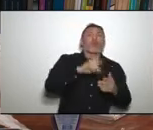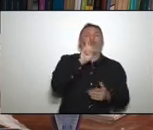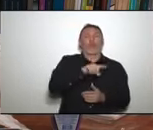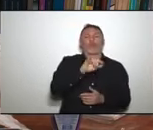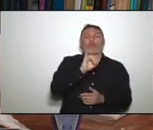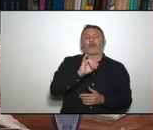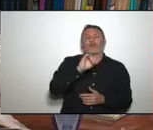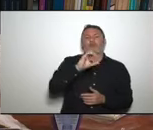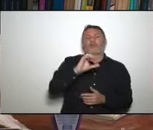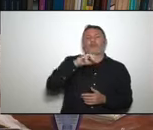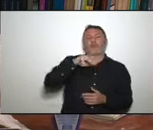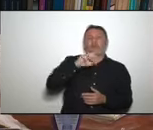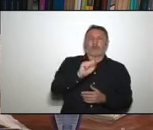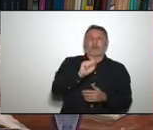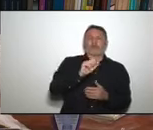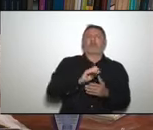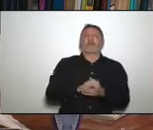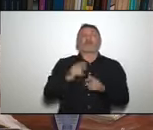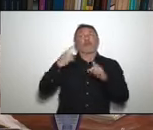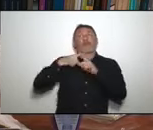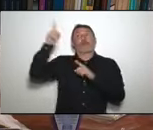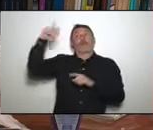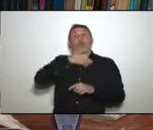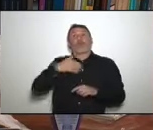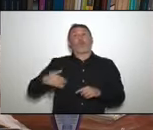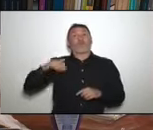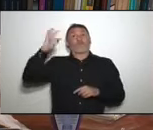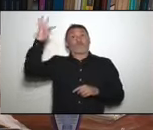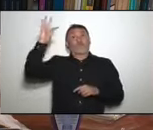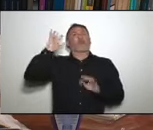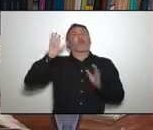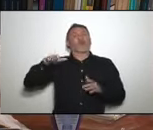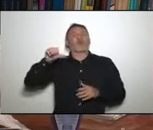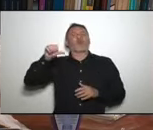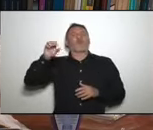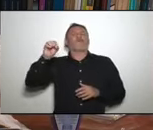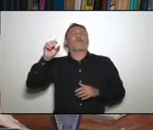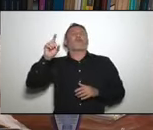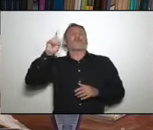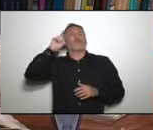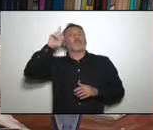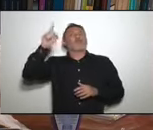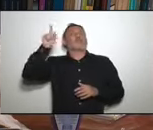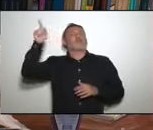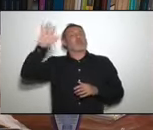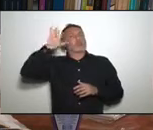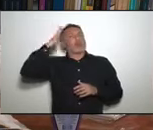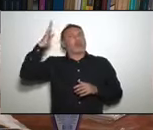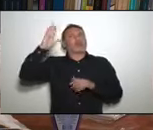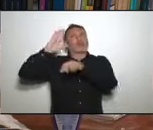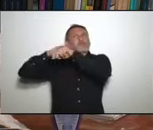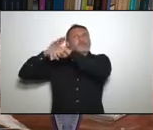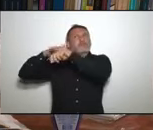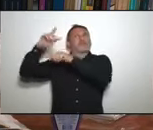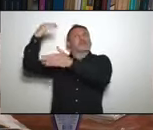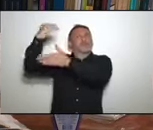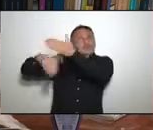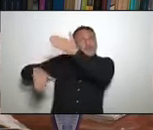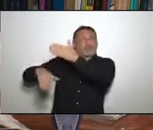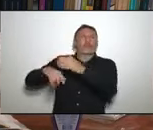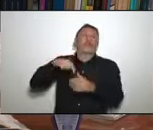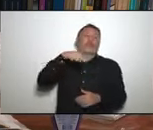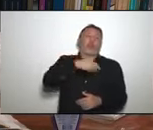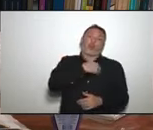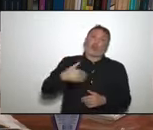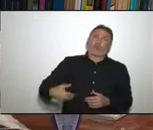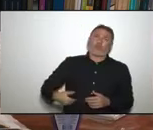de energia elétrica, das distribuidoras de energia, então, nós estamos, então, acompanhando